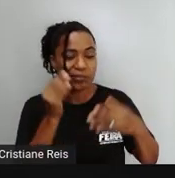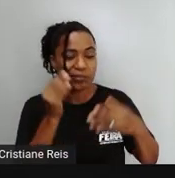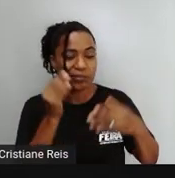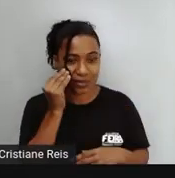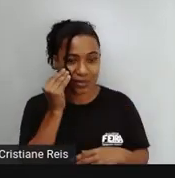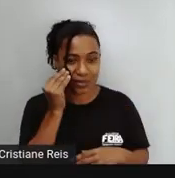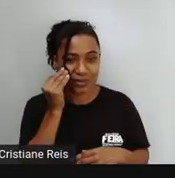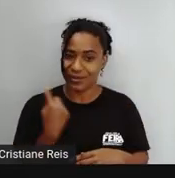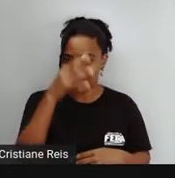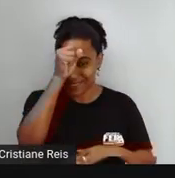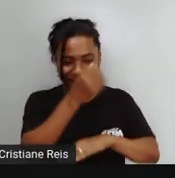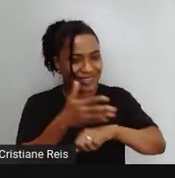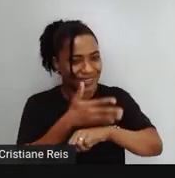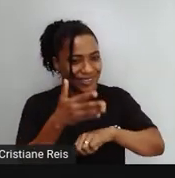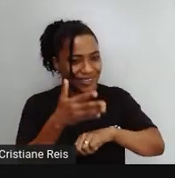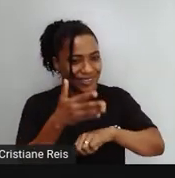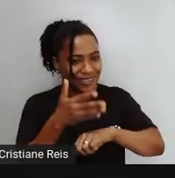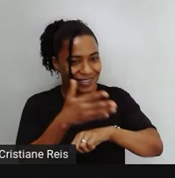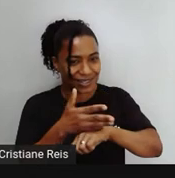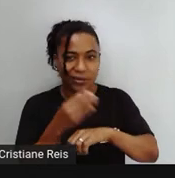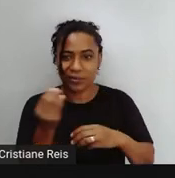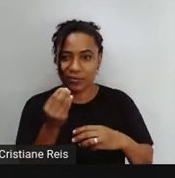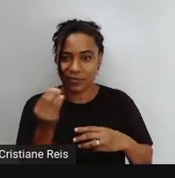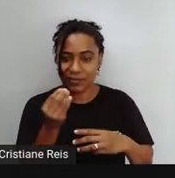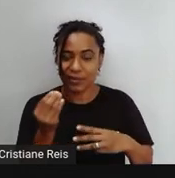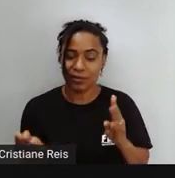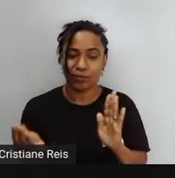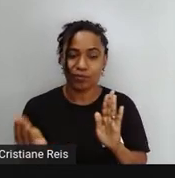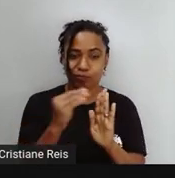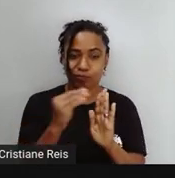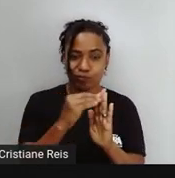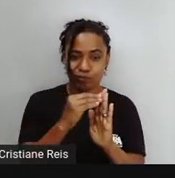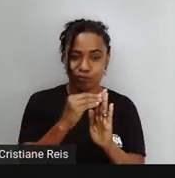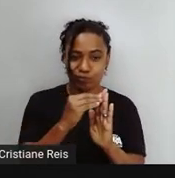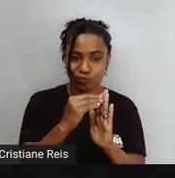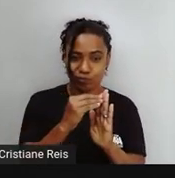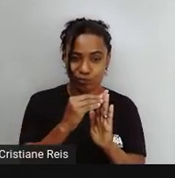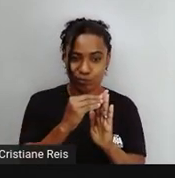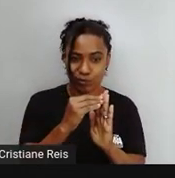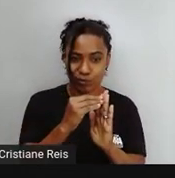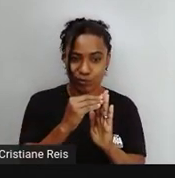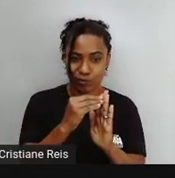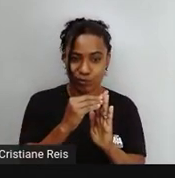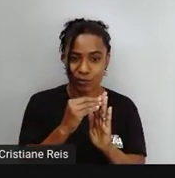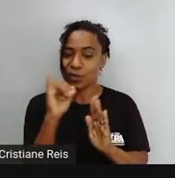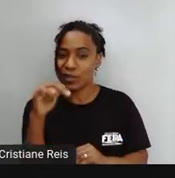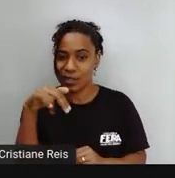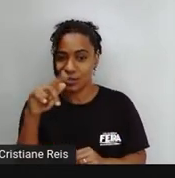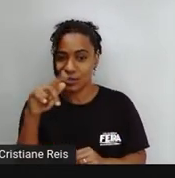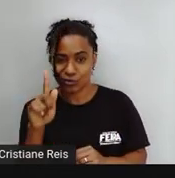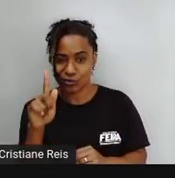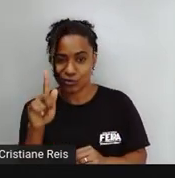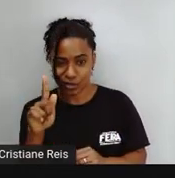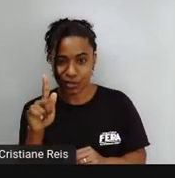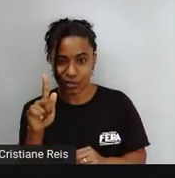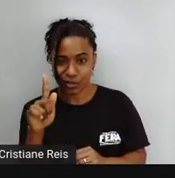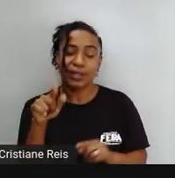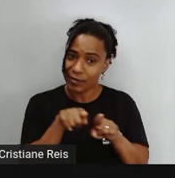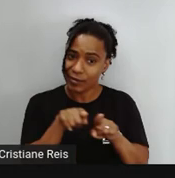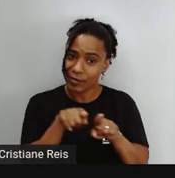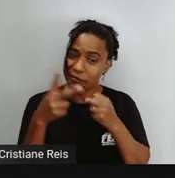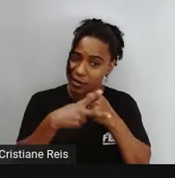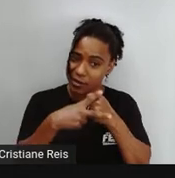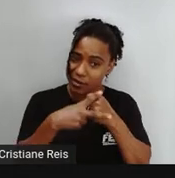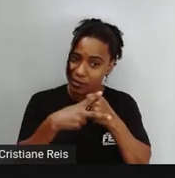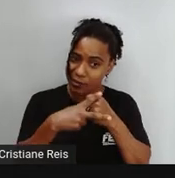aprendermos Quando devemos acrescentar o ING E observar a terminação do verbo Então